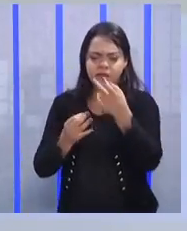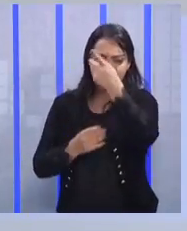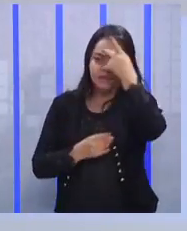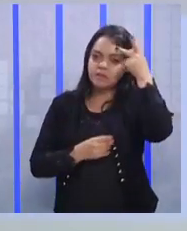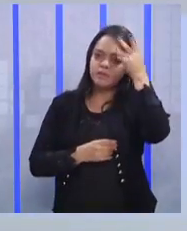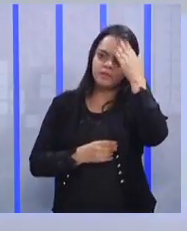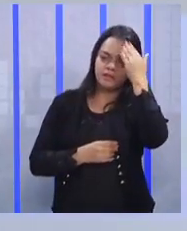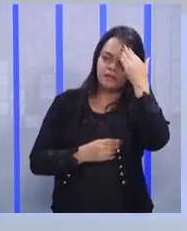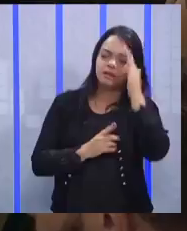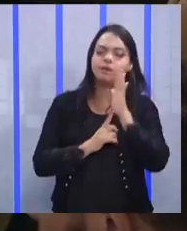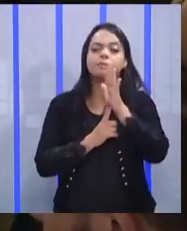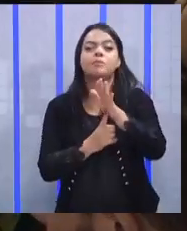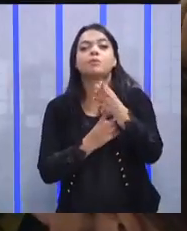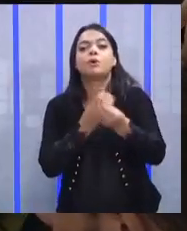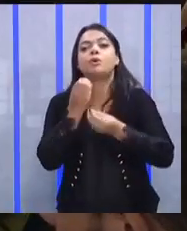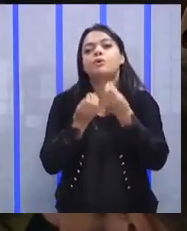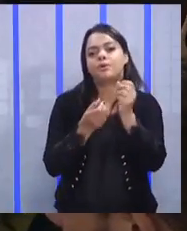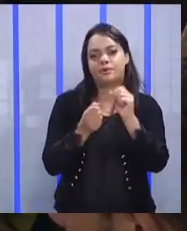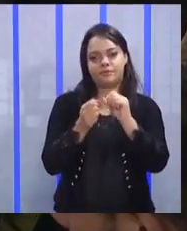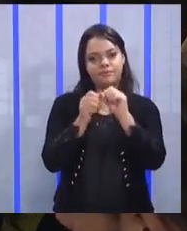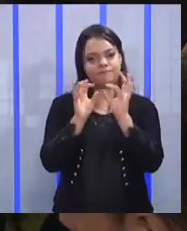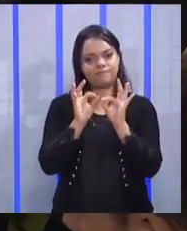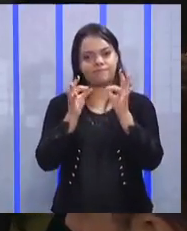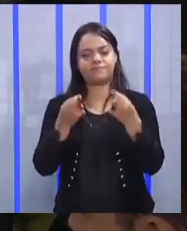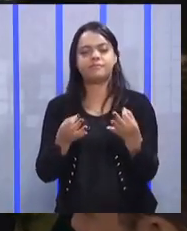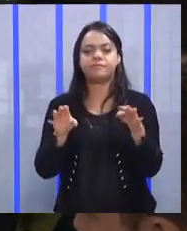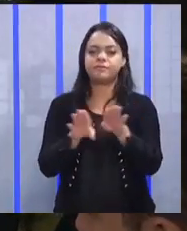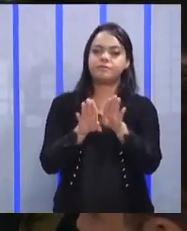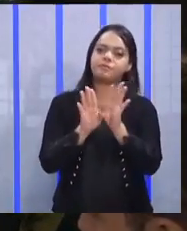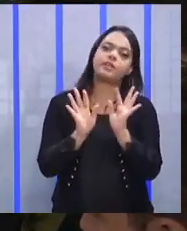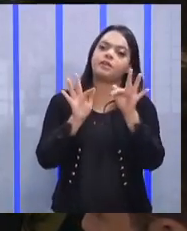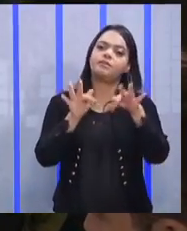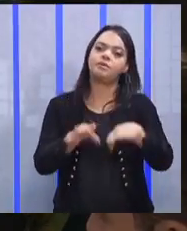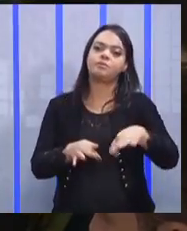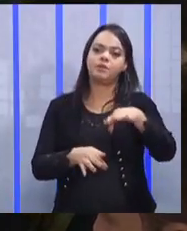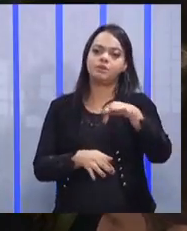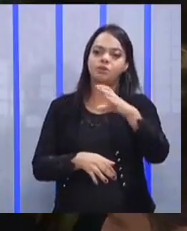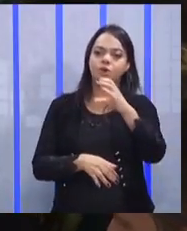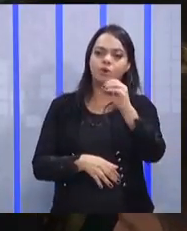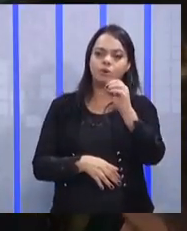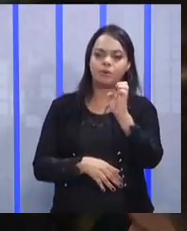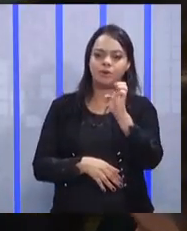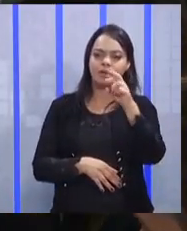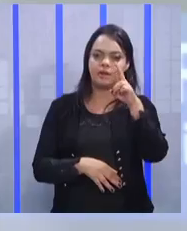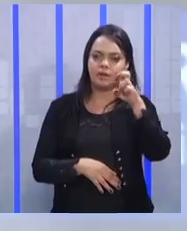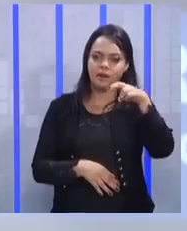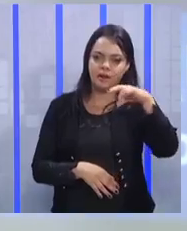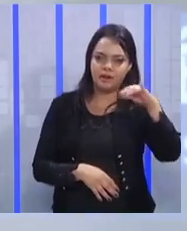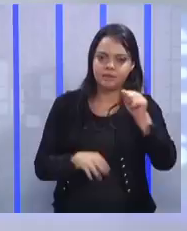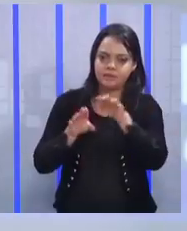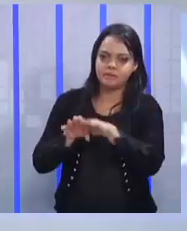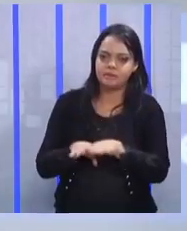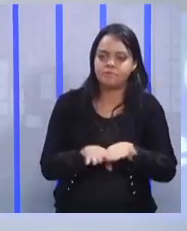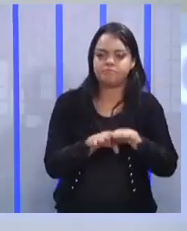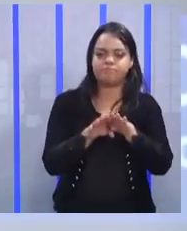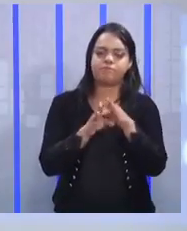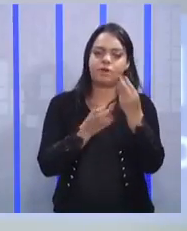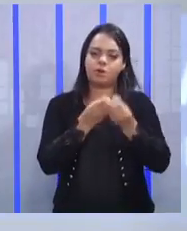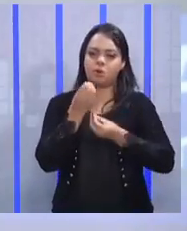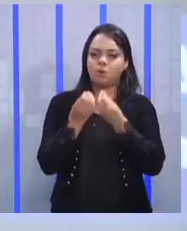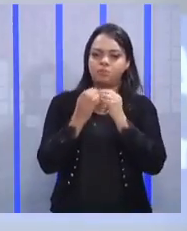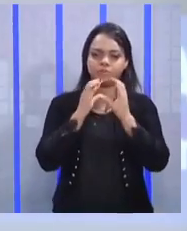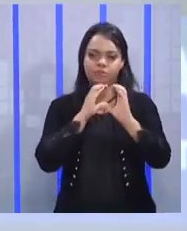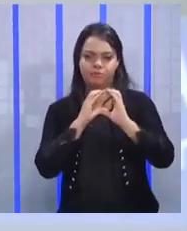se faz de maneira simples. E, finalmente, coerência no uso dos meios de comunicação. Existem vários meios de